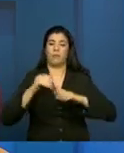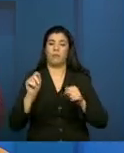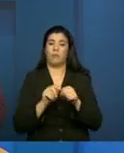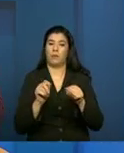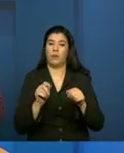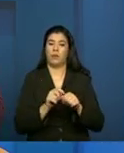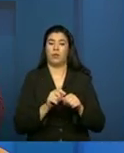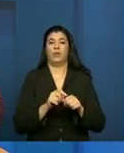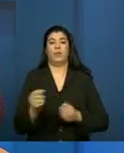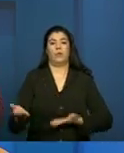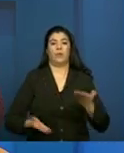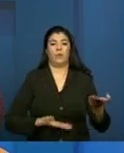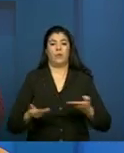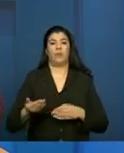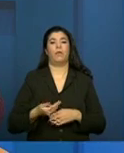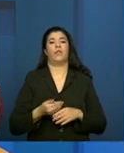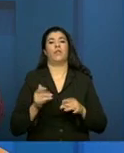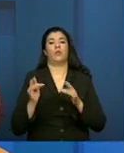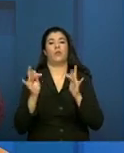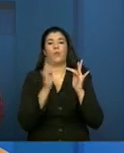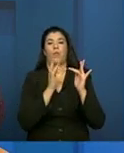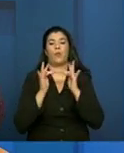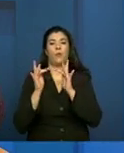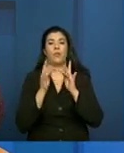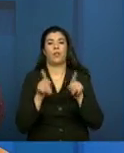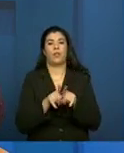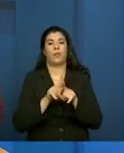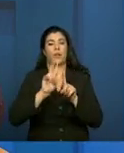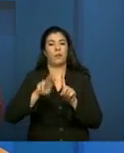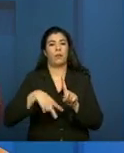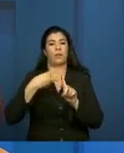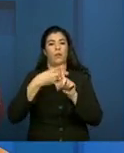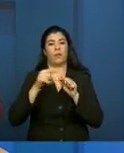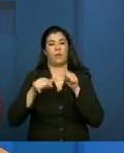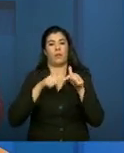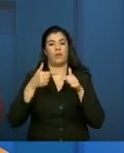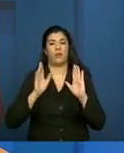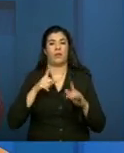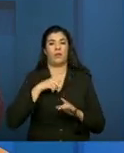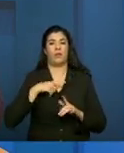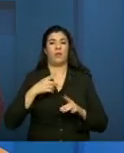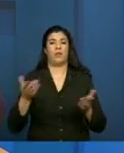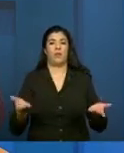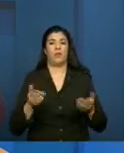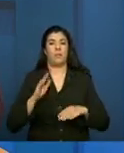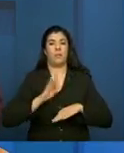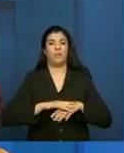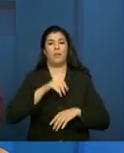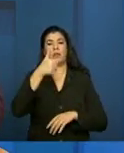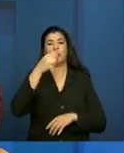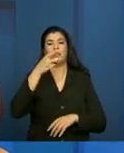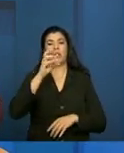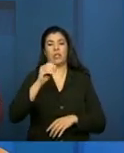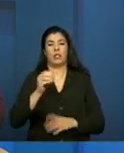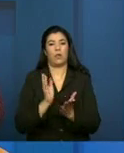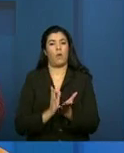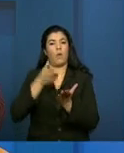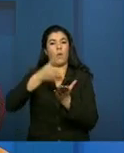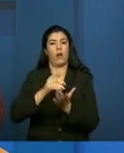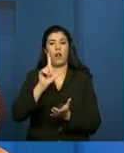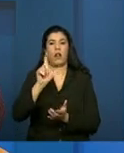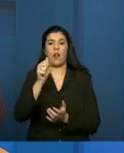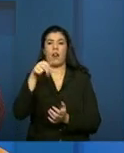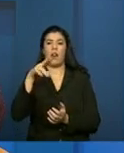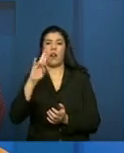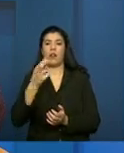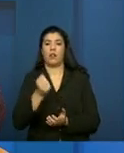serviço de convivência. E para complementar esse trabalho, nós também temos agora mais de 130 lanchas que estão sendo doadas para que os